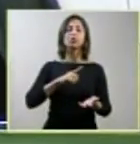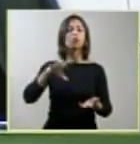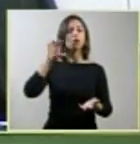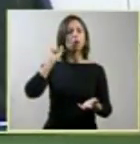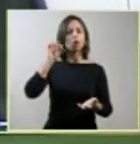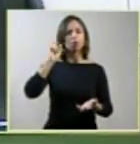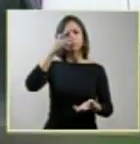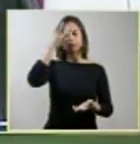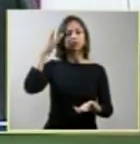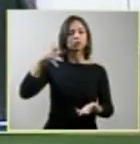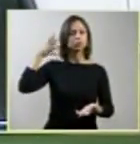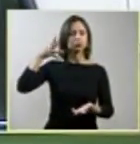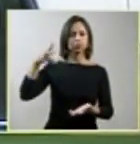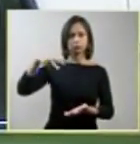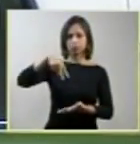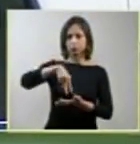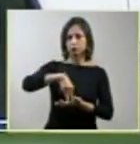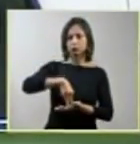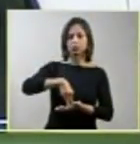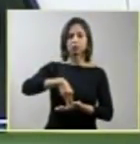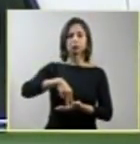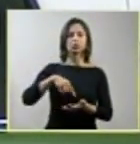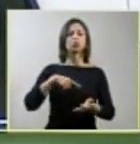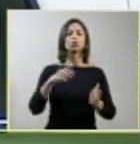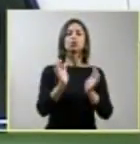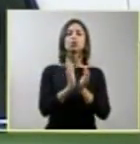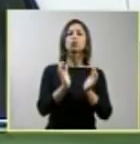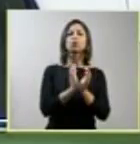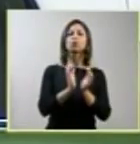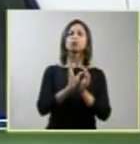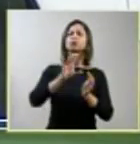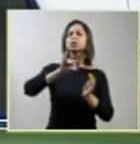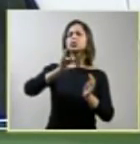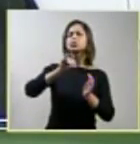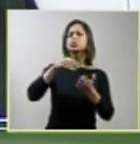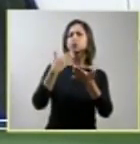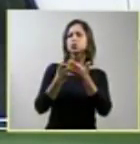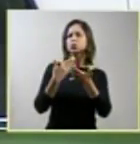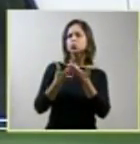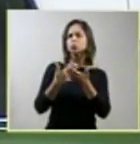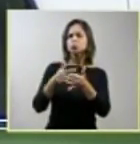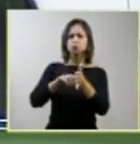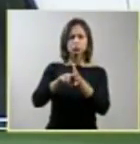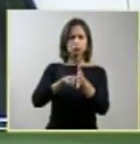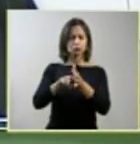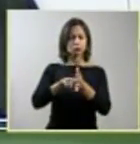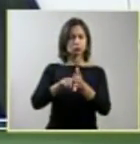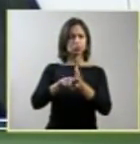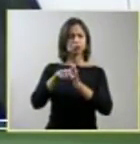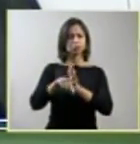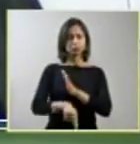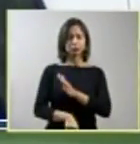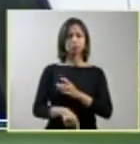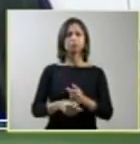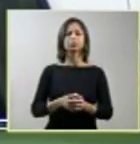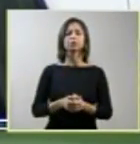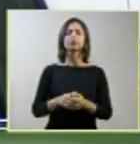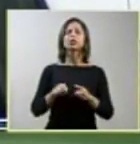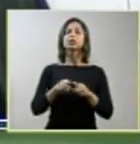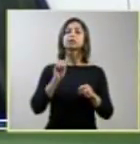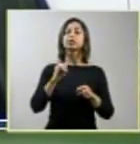entidades do mundo científico, que se